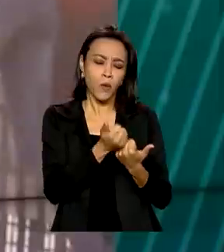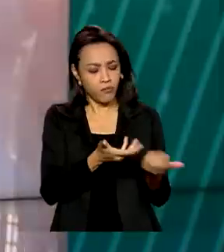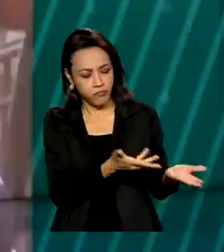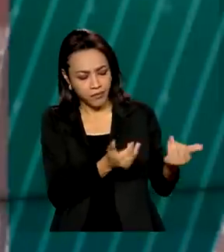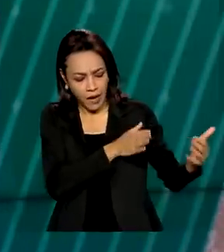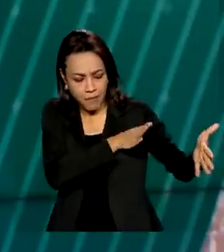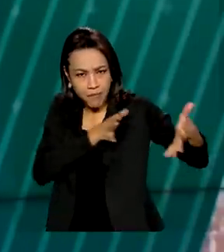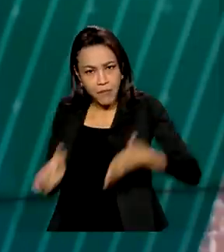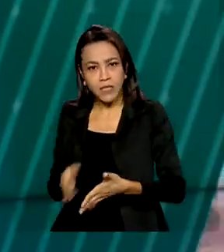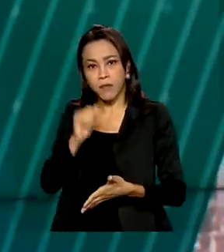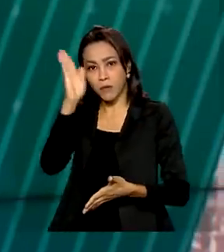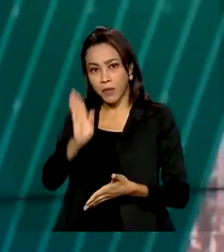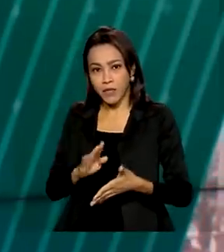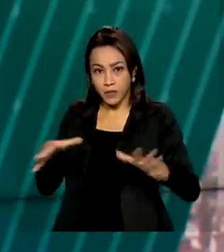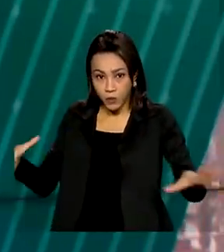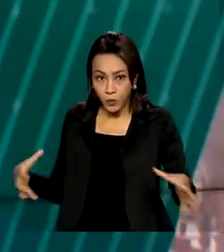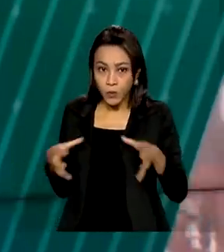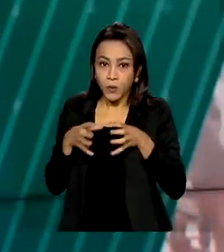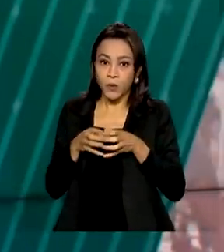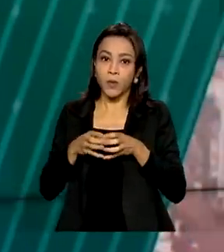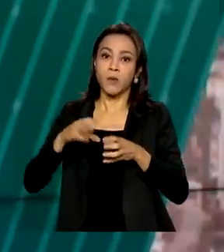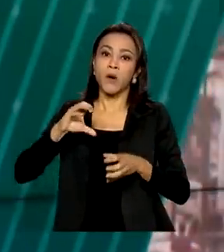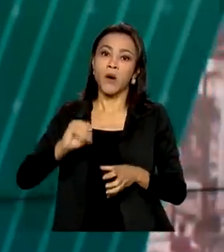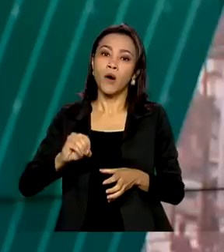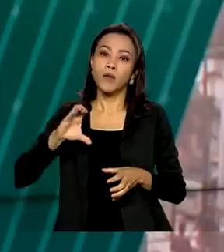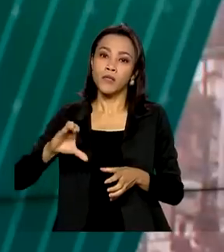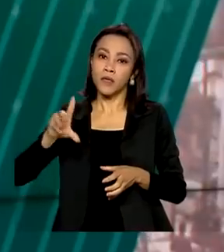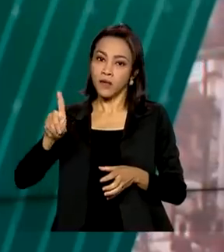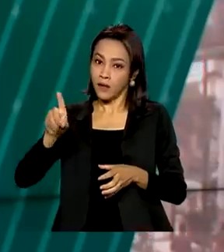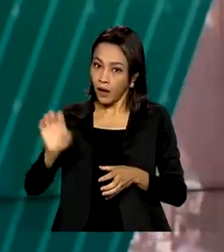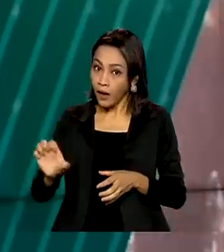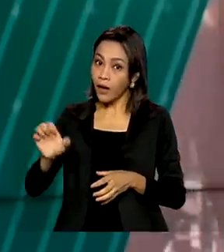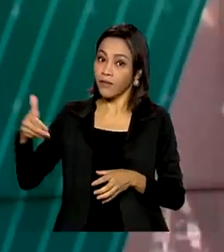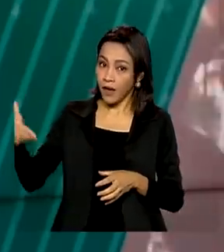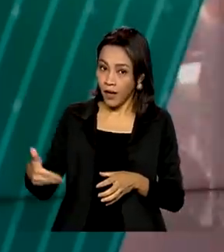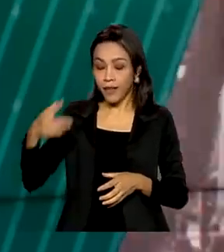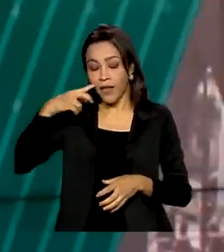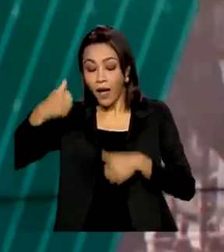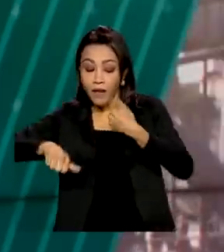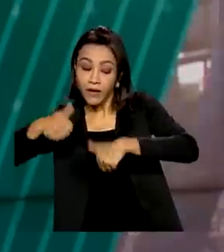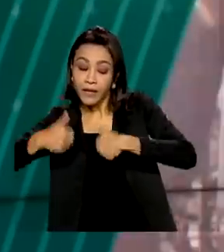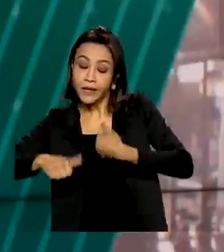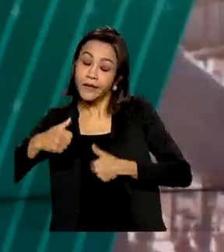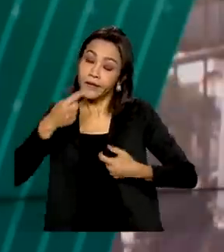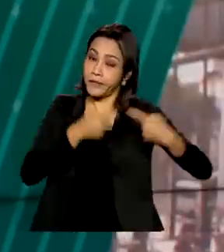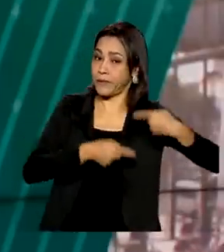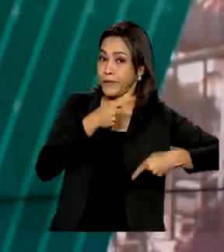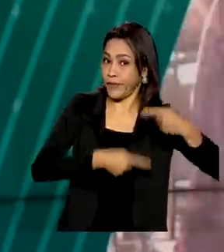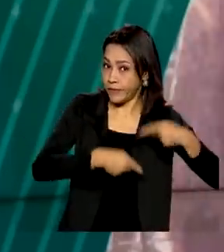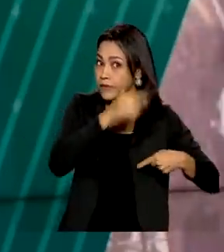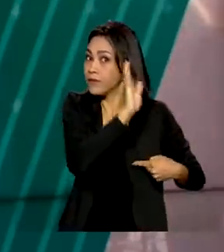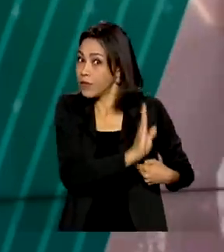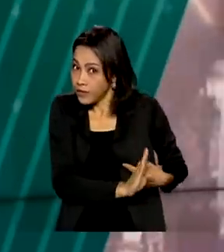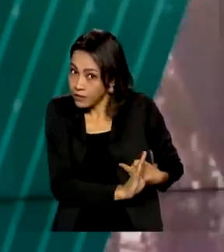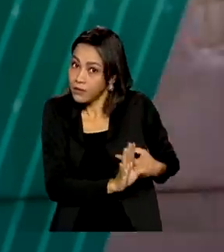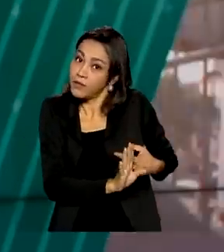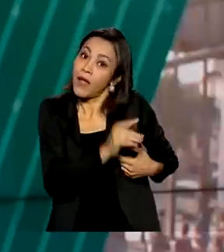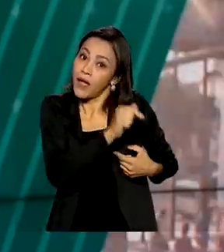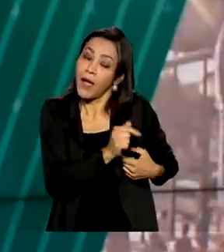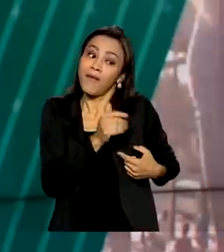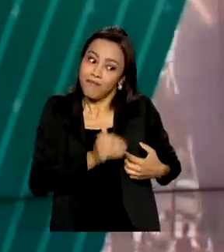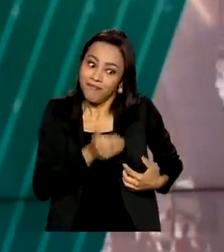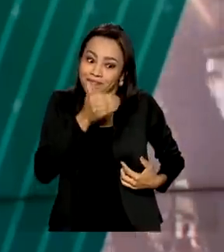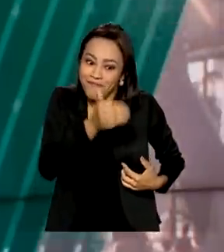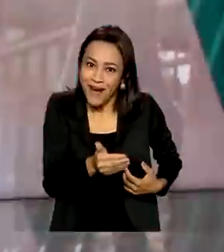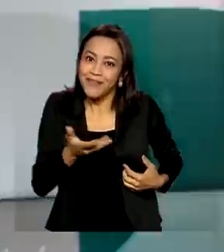Organização para a Cooperação e o Desenvolvimento Econômico. A OCDE está avaliando as políticas públicas brasileiras como mais um passo